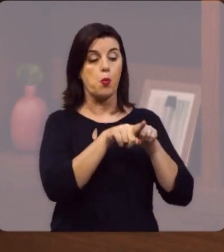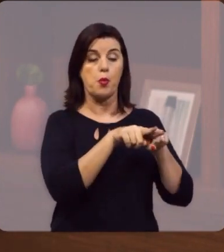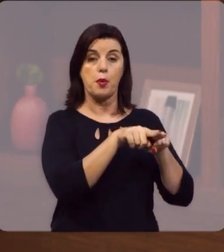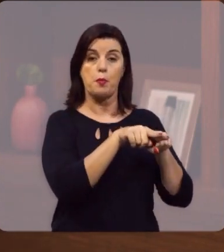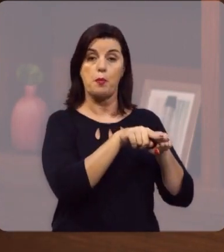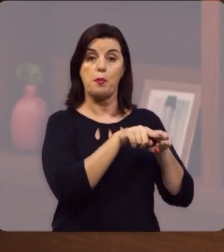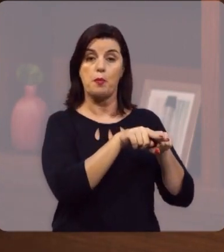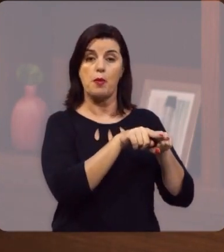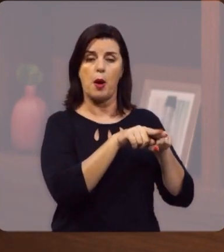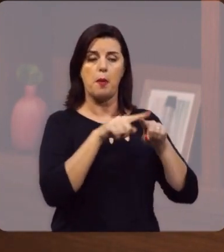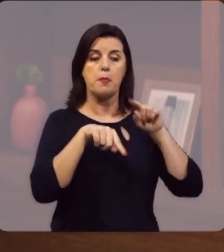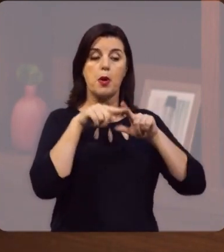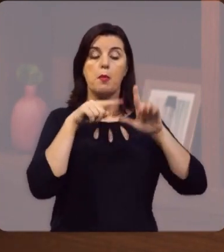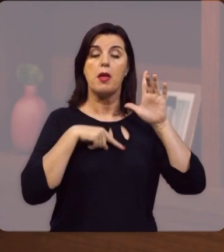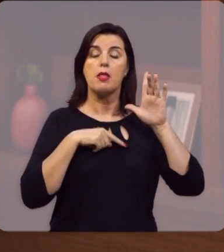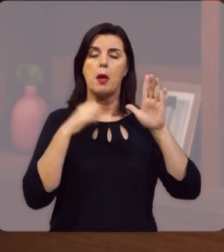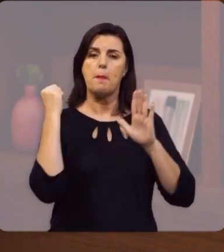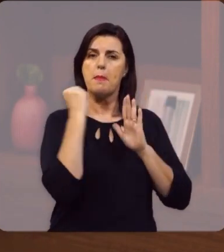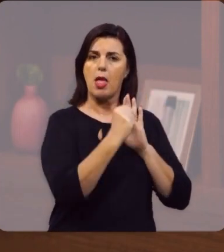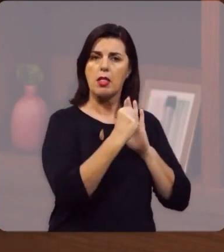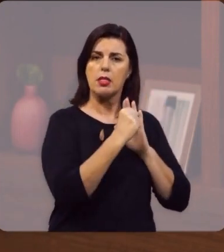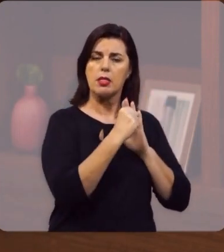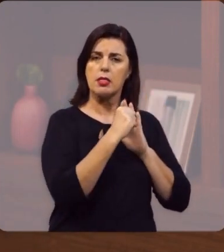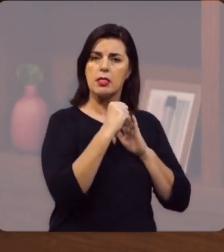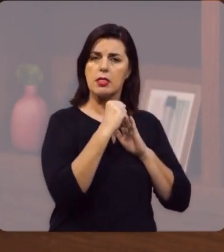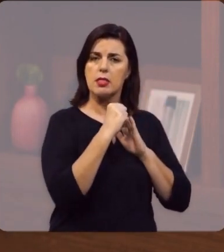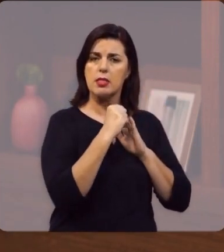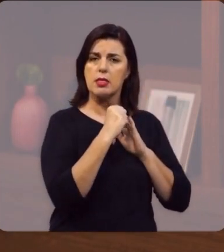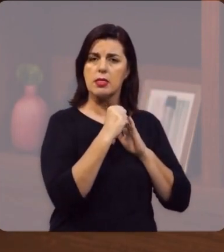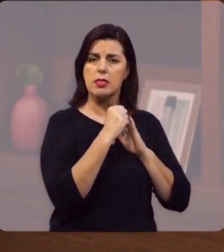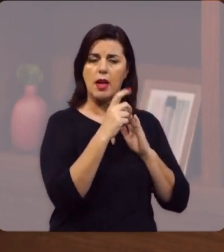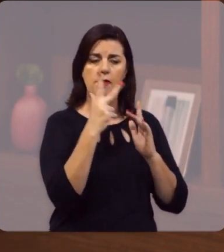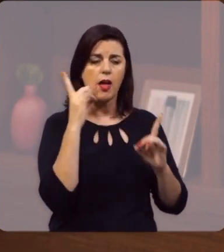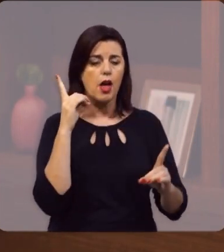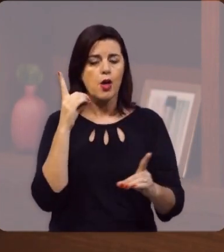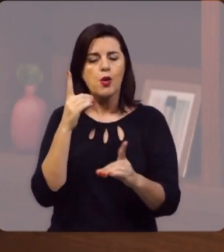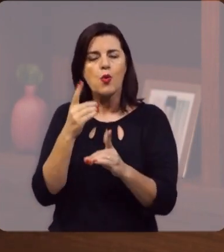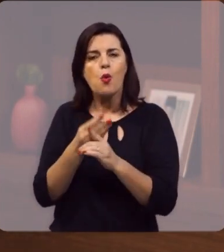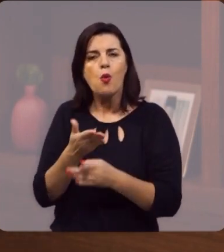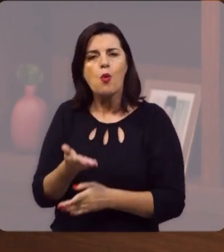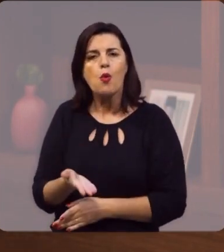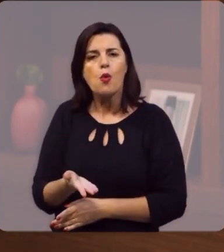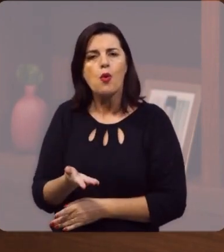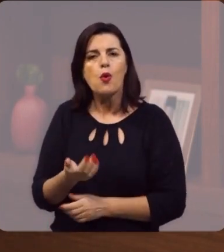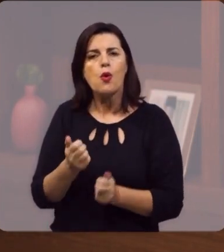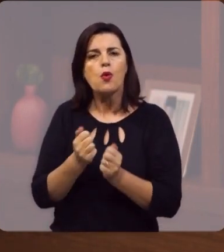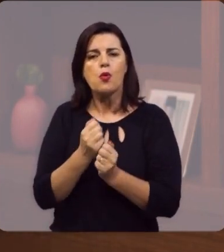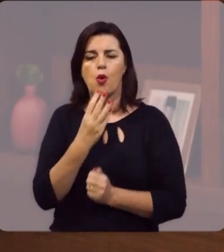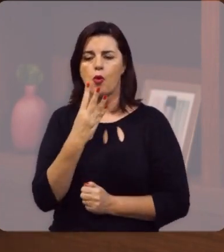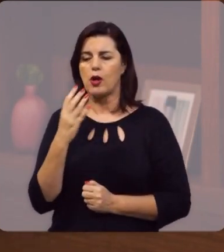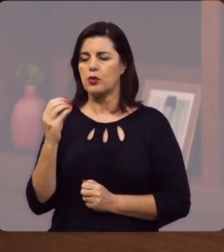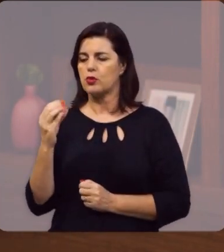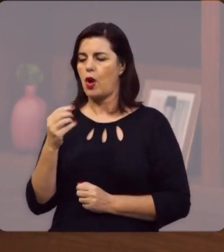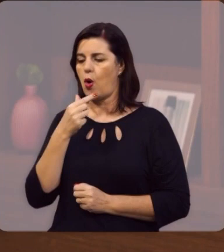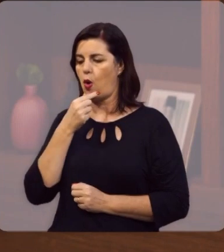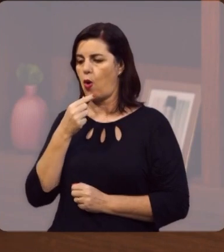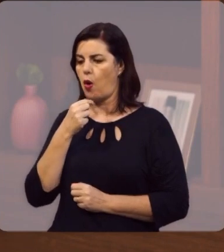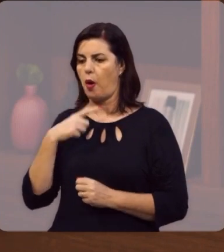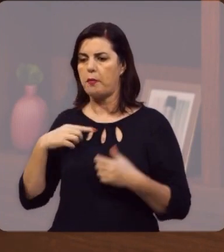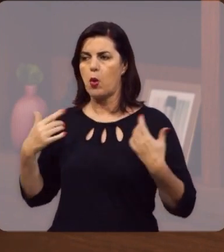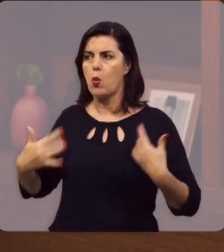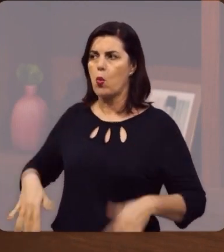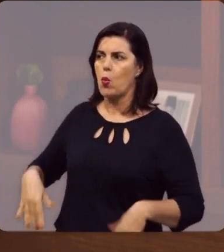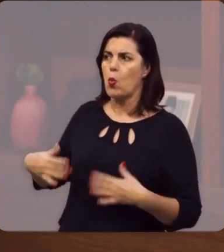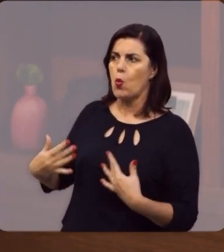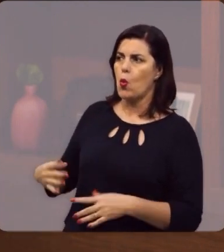Esaú, que havia prometido matá-lo, vem ao seu encontro com 400 homens,